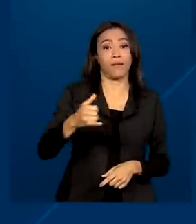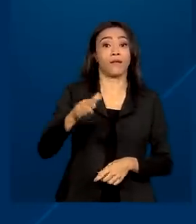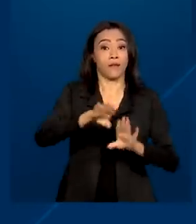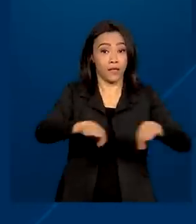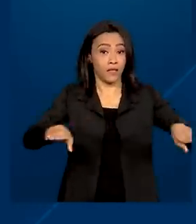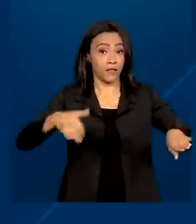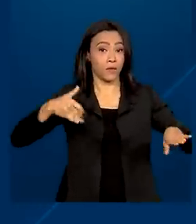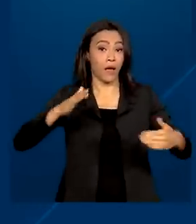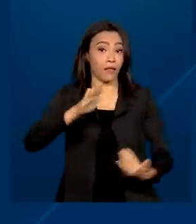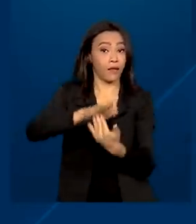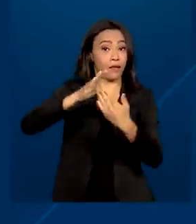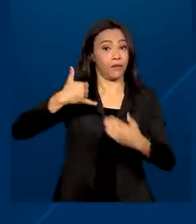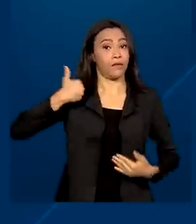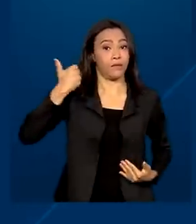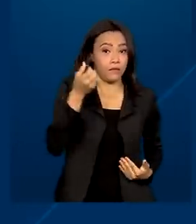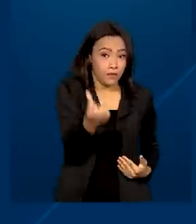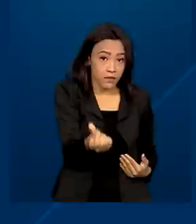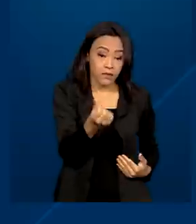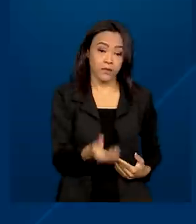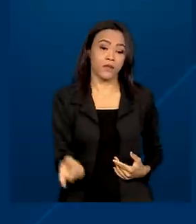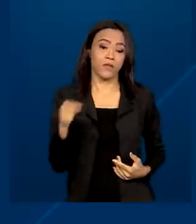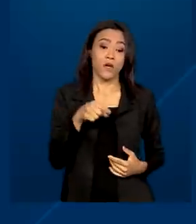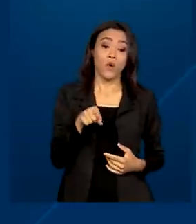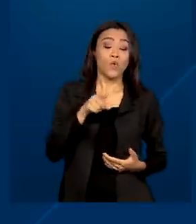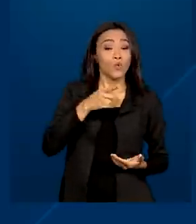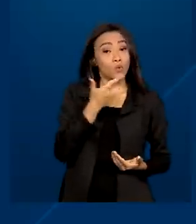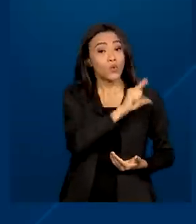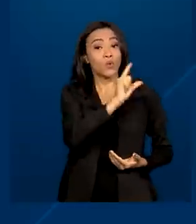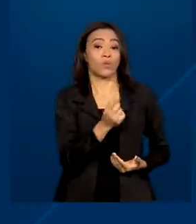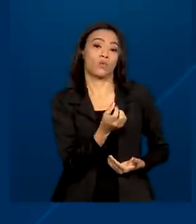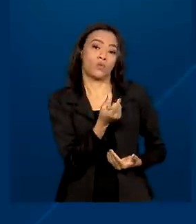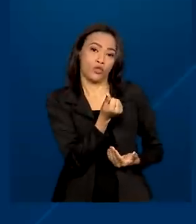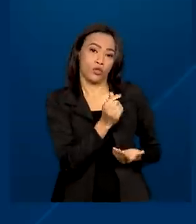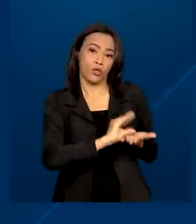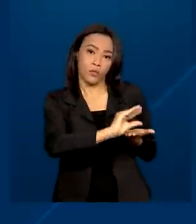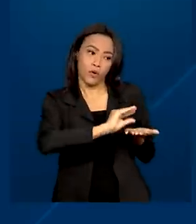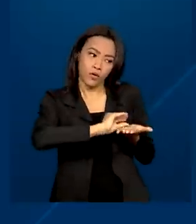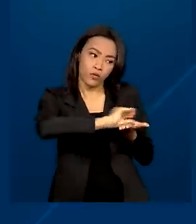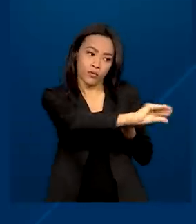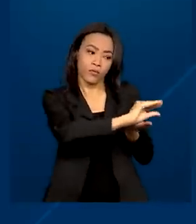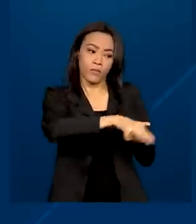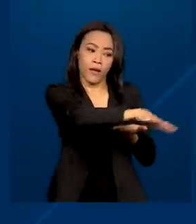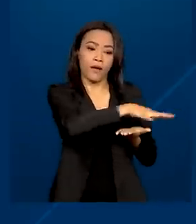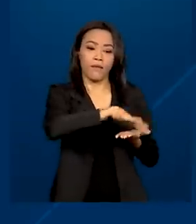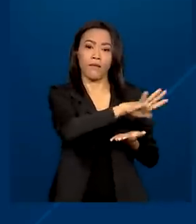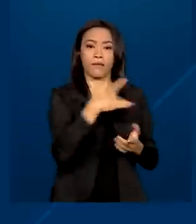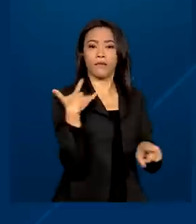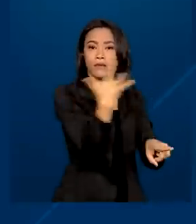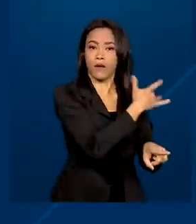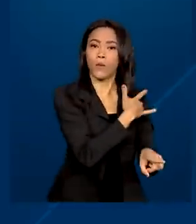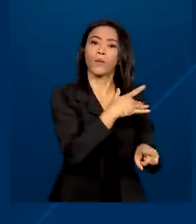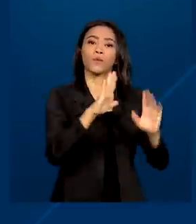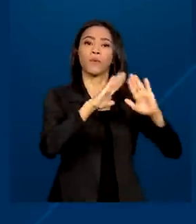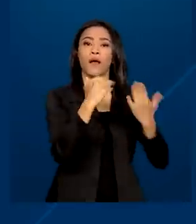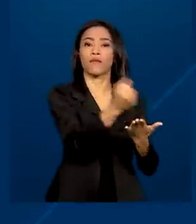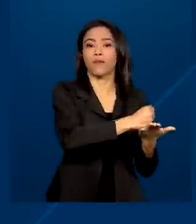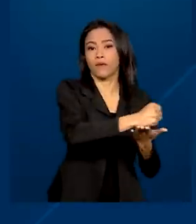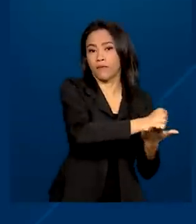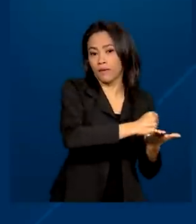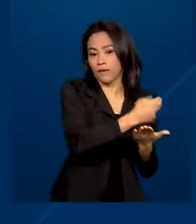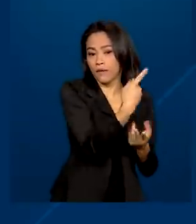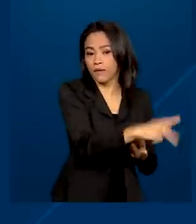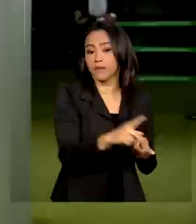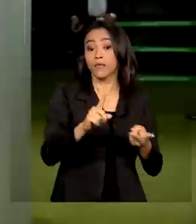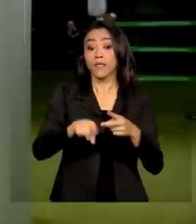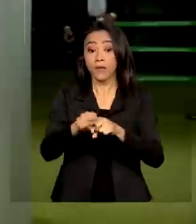O restante dos recursos pode ir para áreas como a saúde, incluindo o programa Farmácia Popular, e o aumento real do